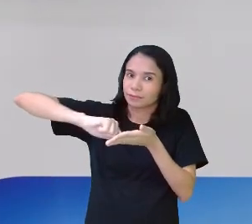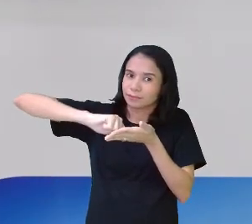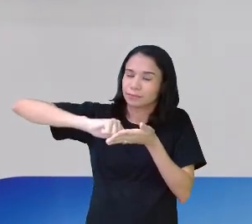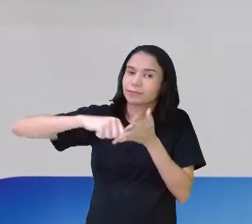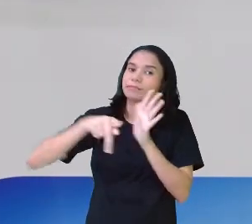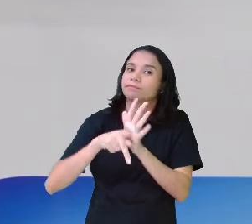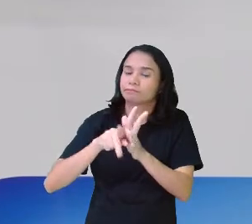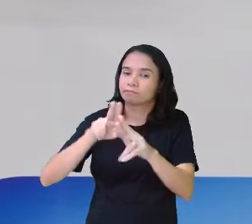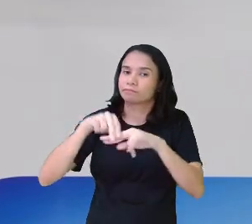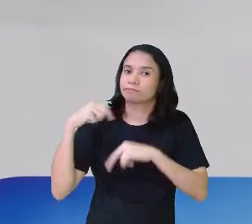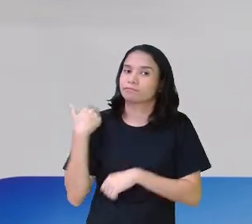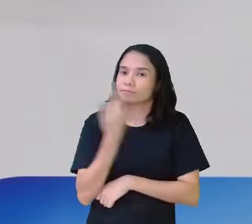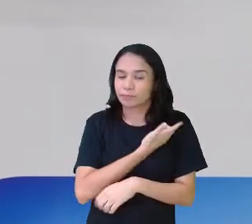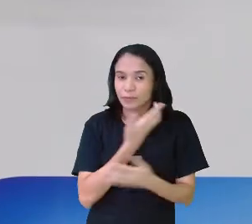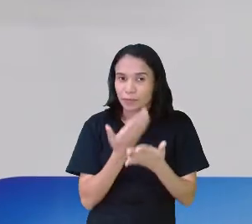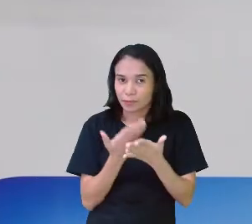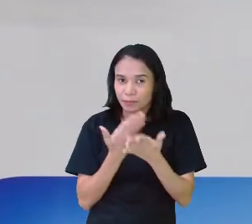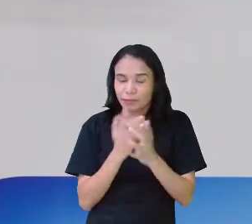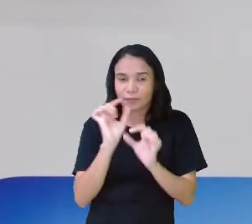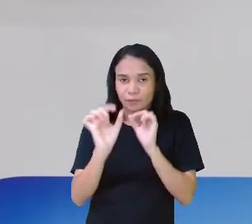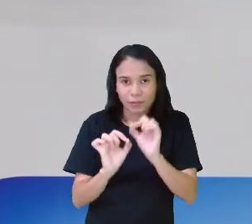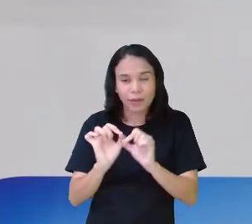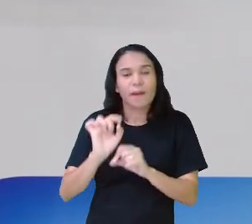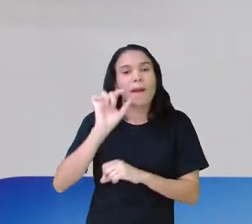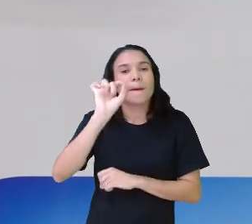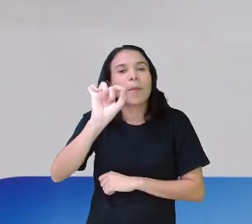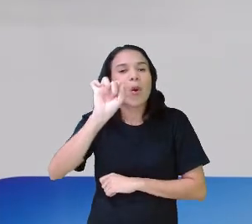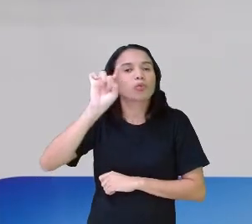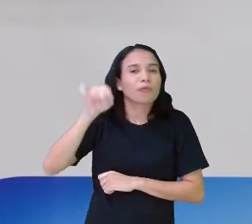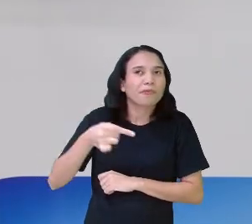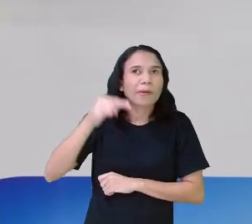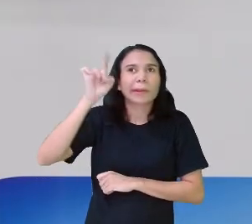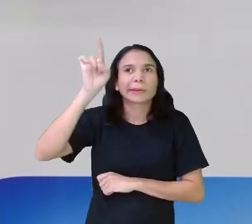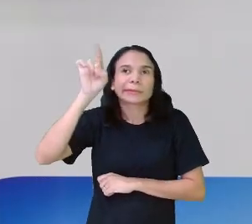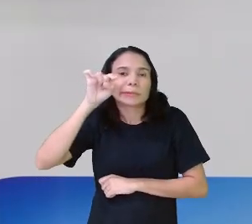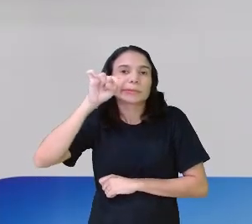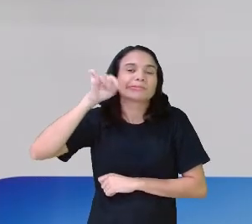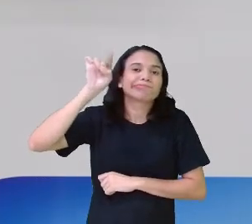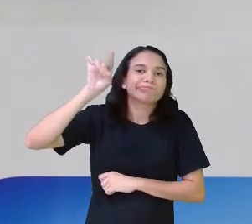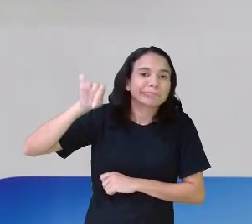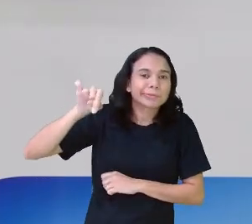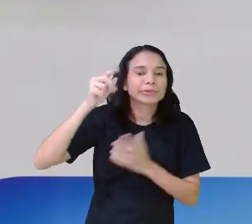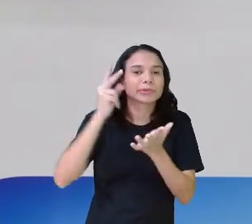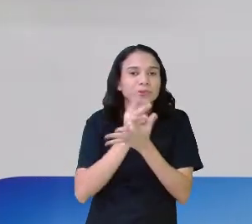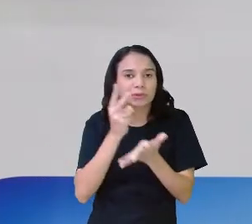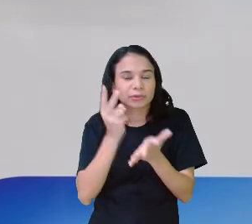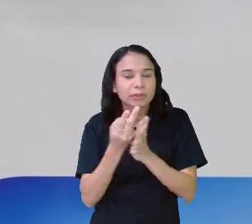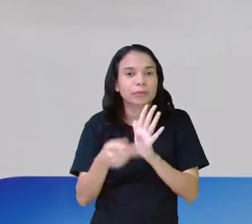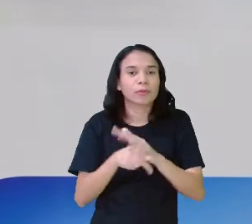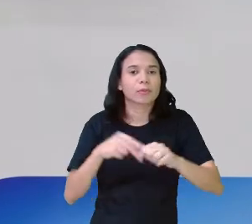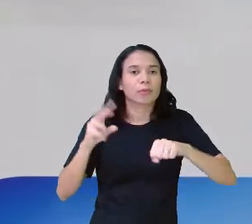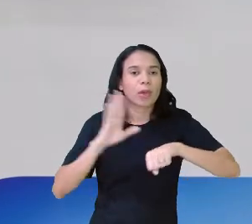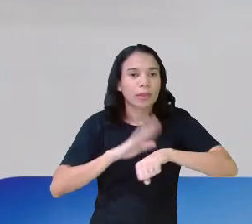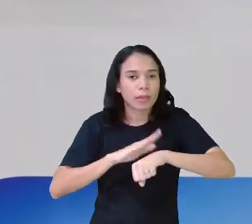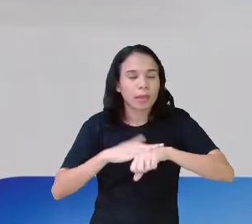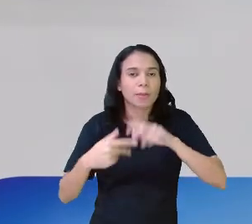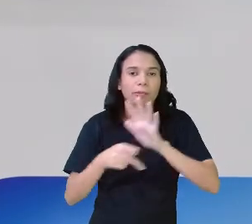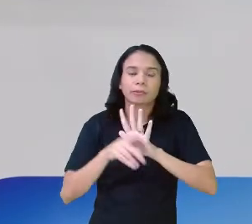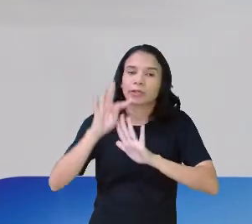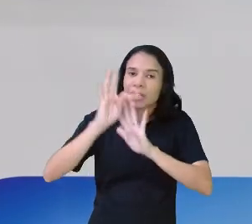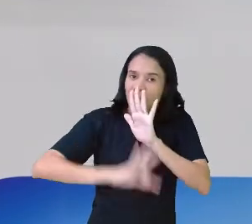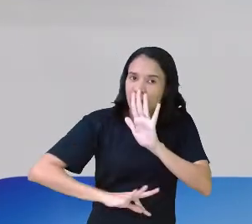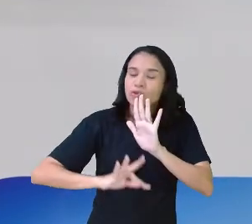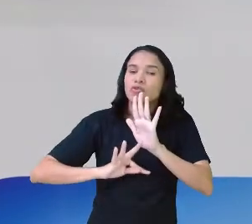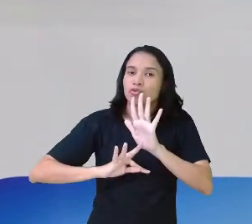Para isso, nós estamos trabalhando aqui pontuação. Além dos gêneros textuais, sempre voltamos nesse tópico. Já dei